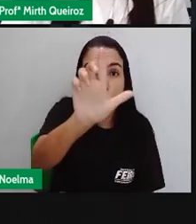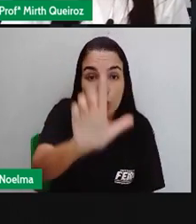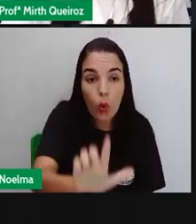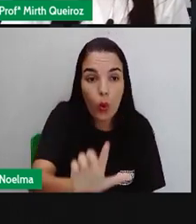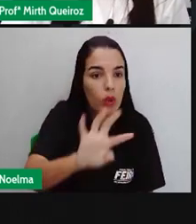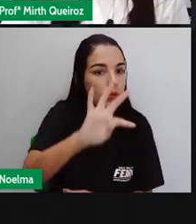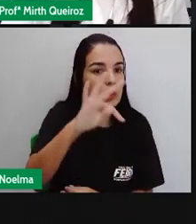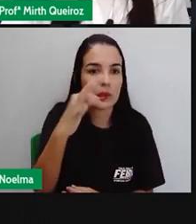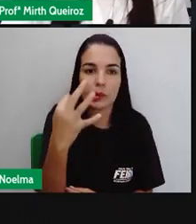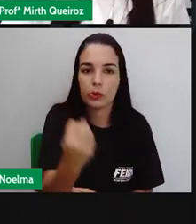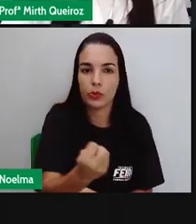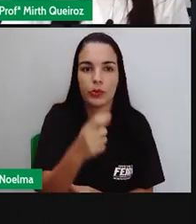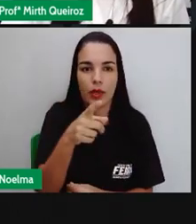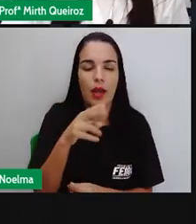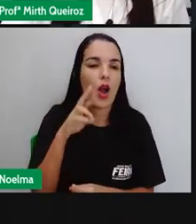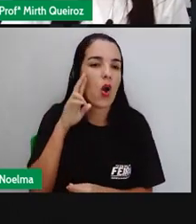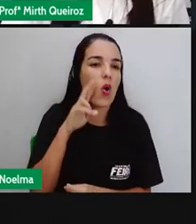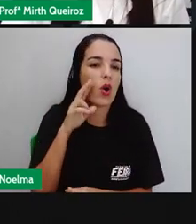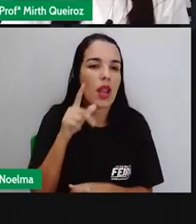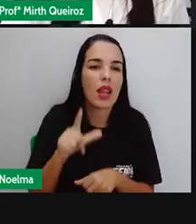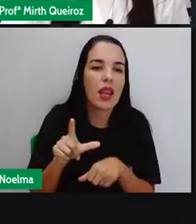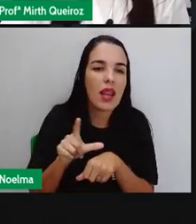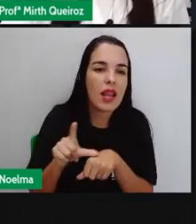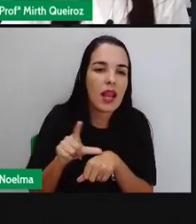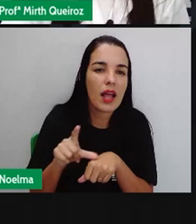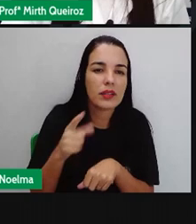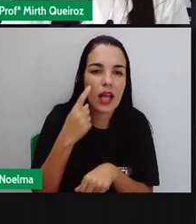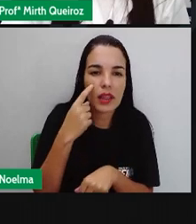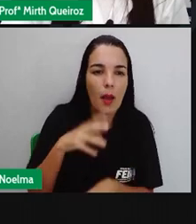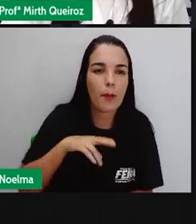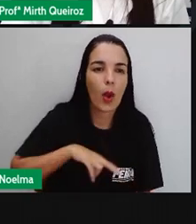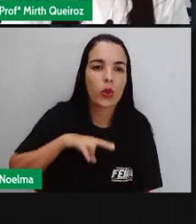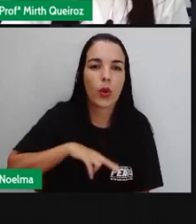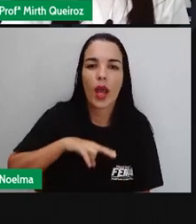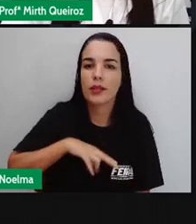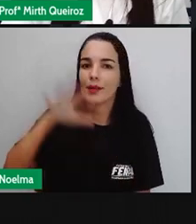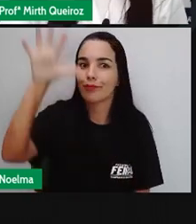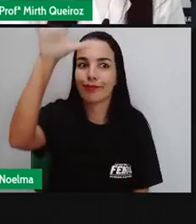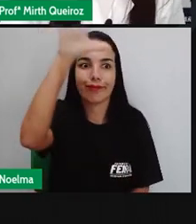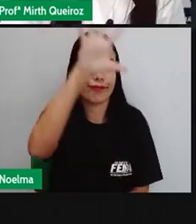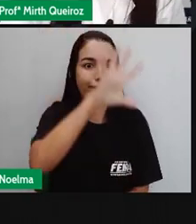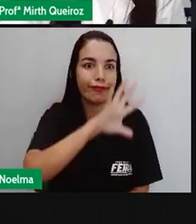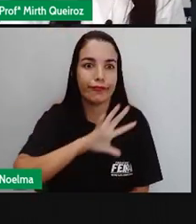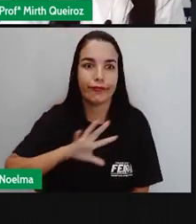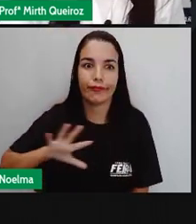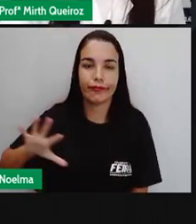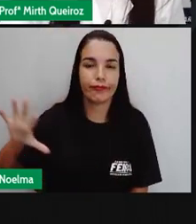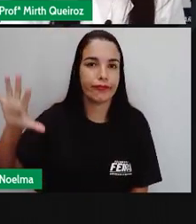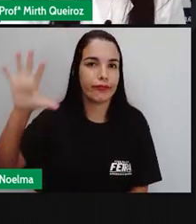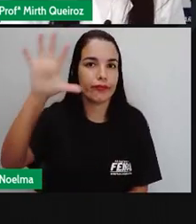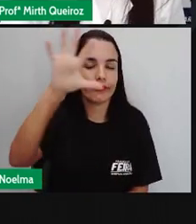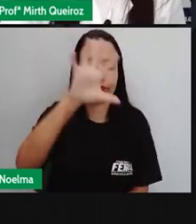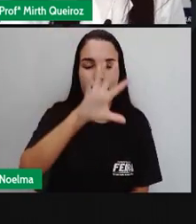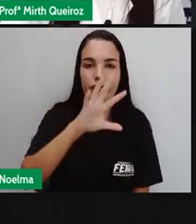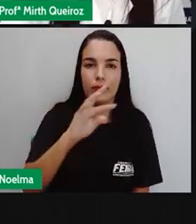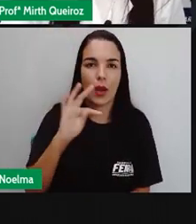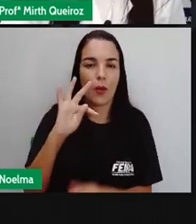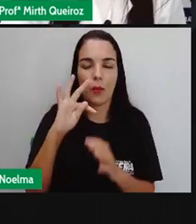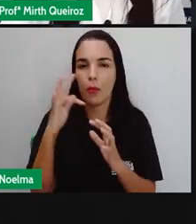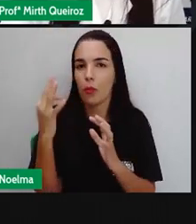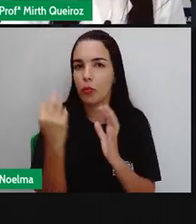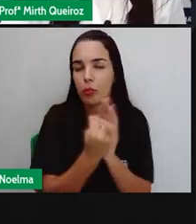roxo, aqui e lá, a gente tem os portugueses, que eles se instalaram em Roraima,